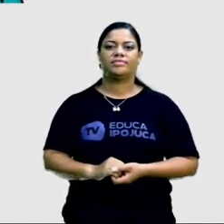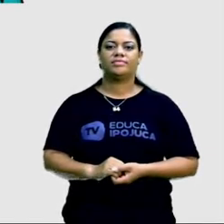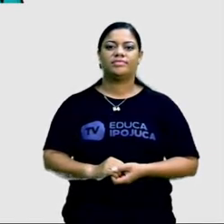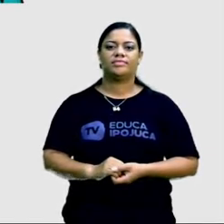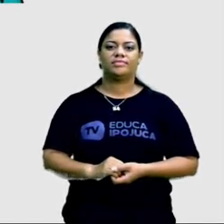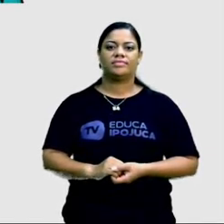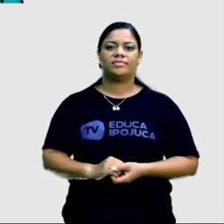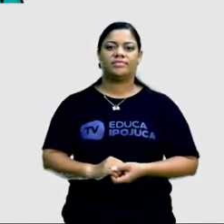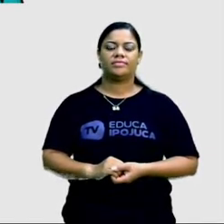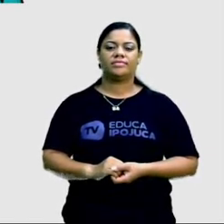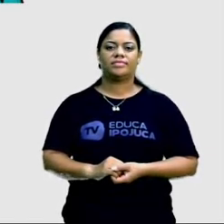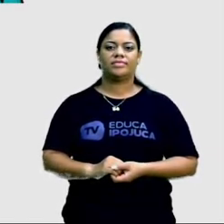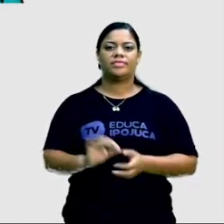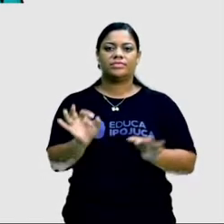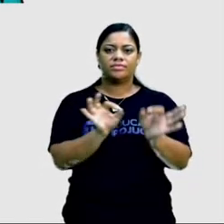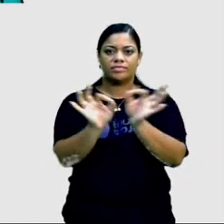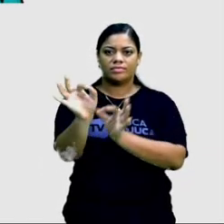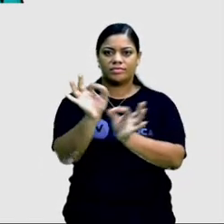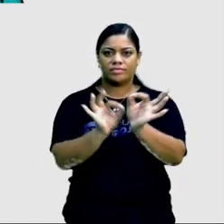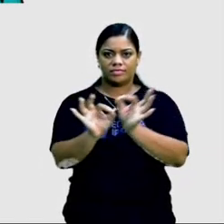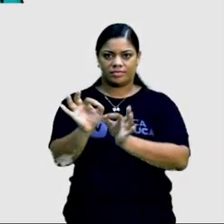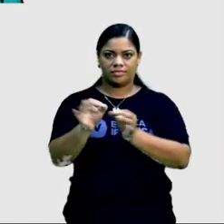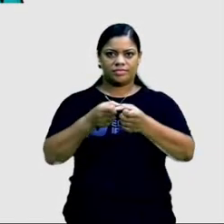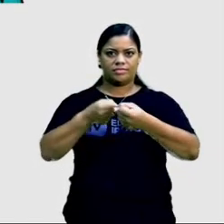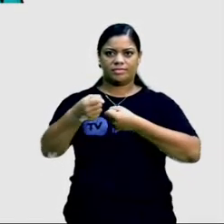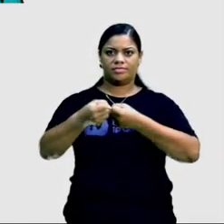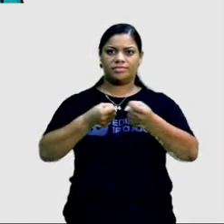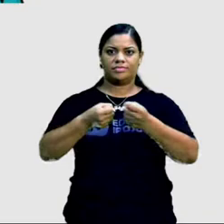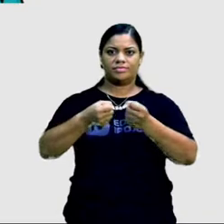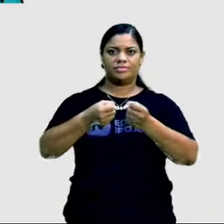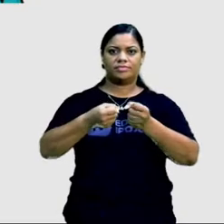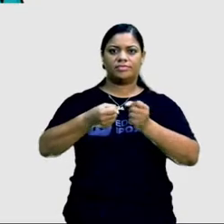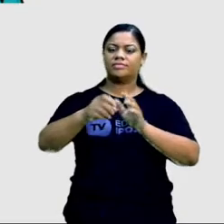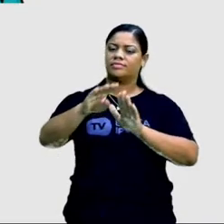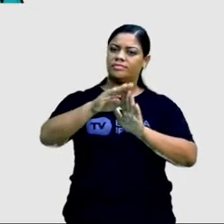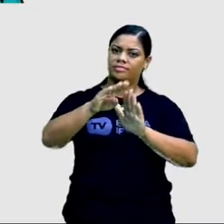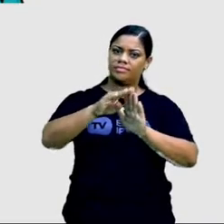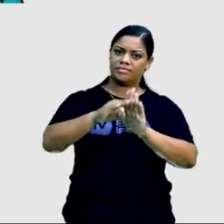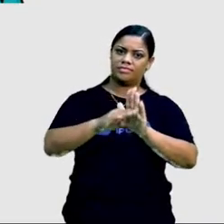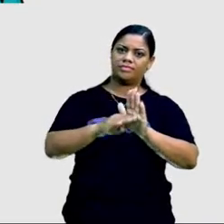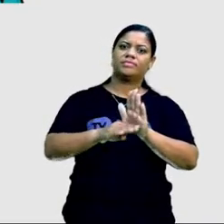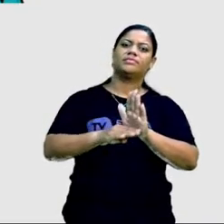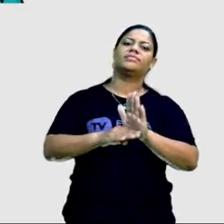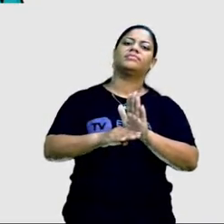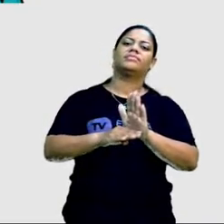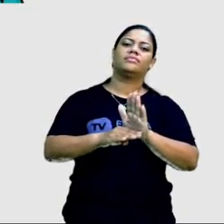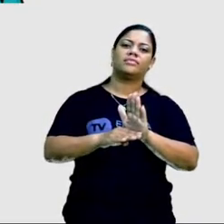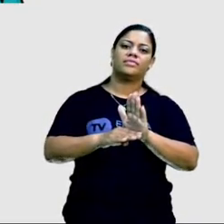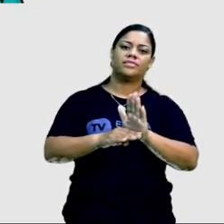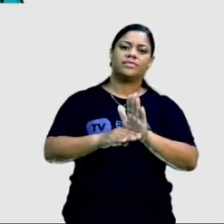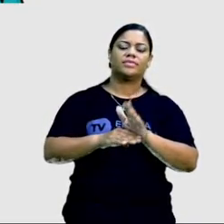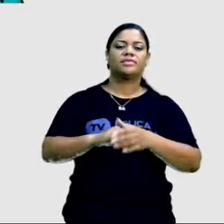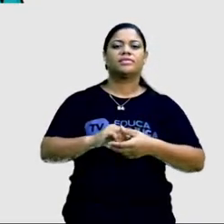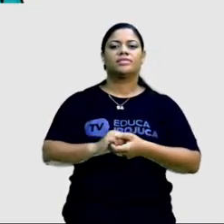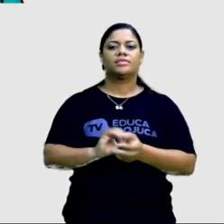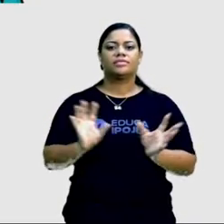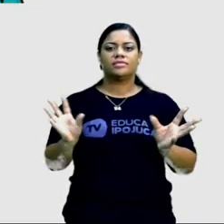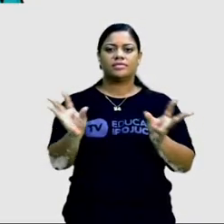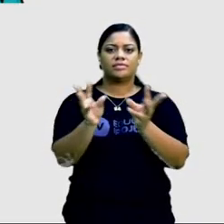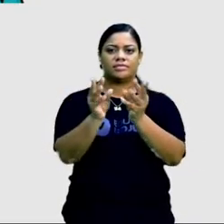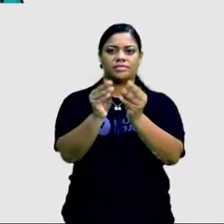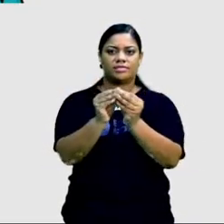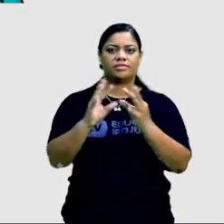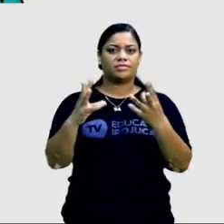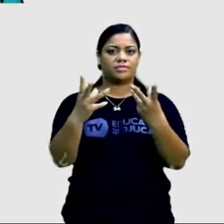Corpo da reportagem, então é o desenvolvimento da reportagem em si, é o elemento que vai reunir todas